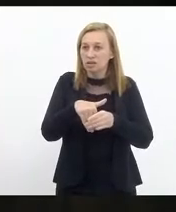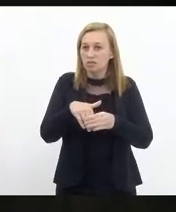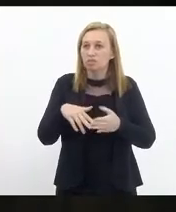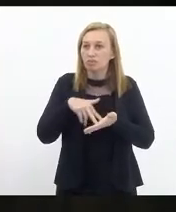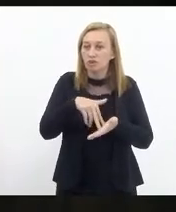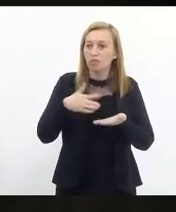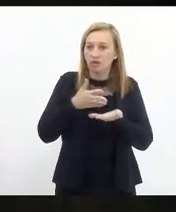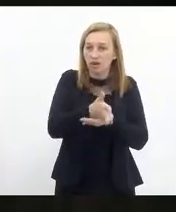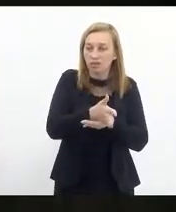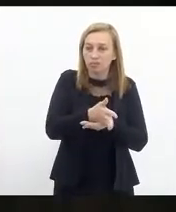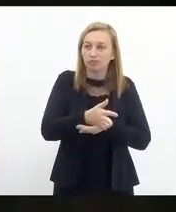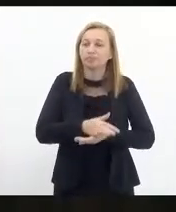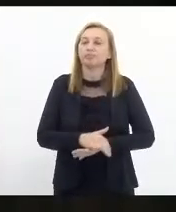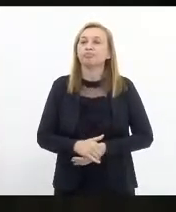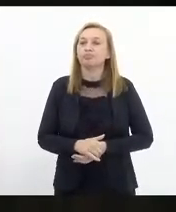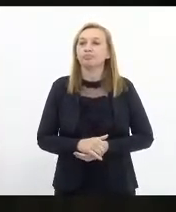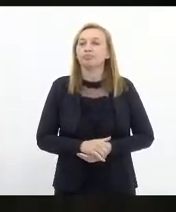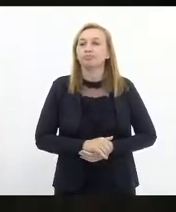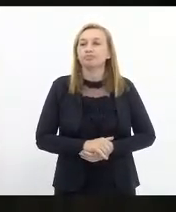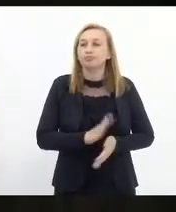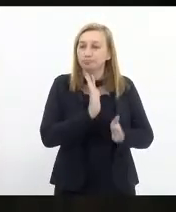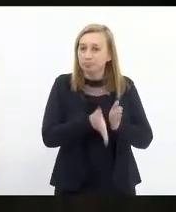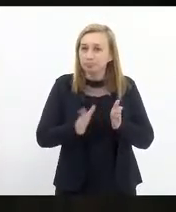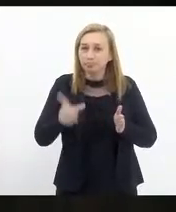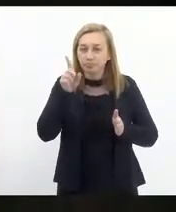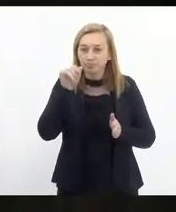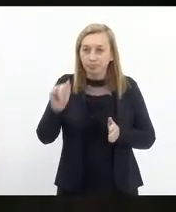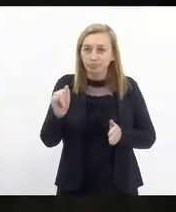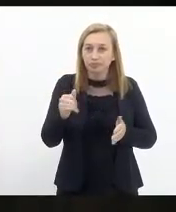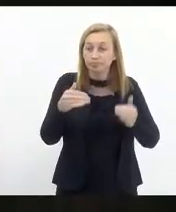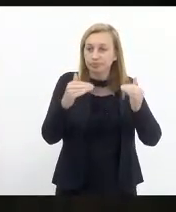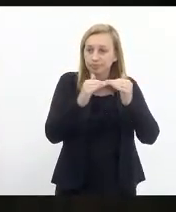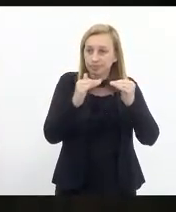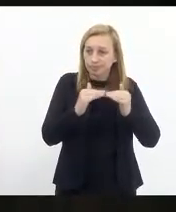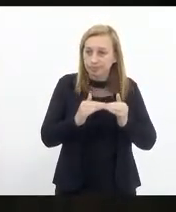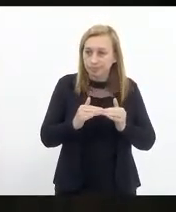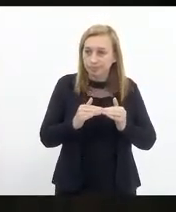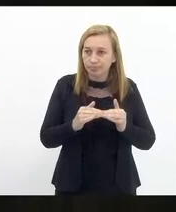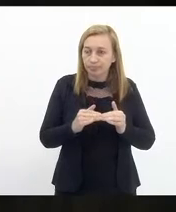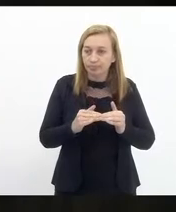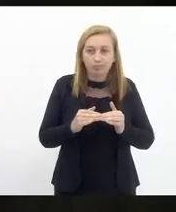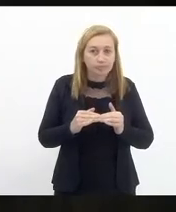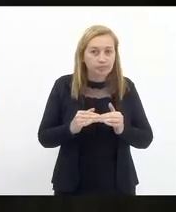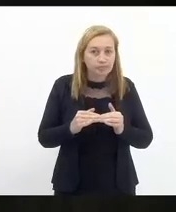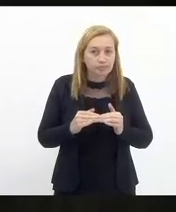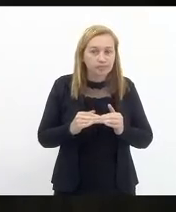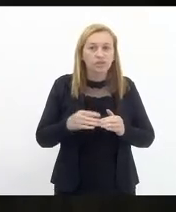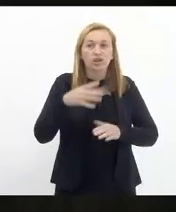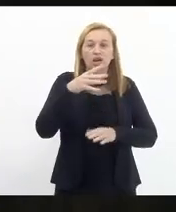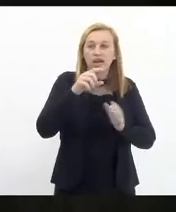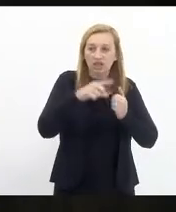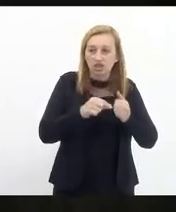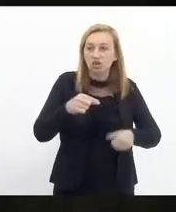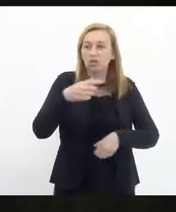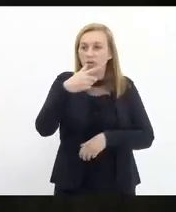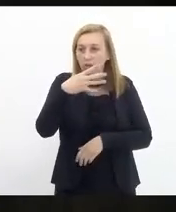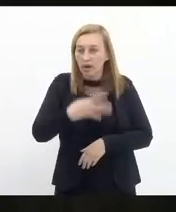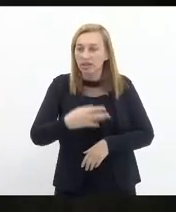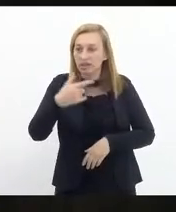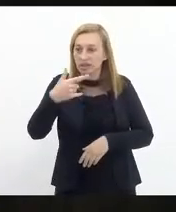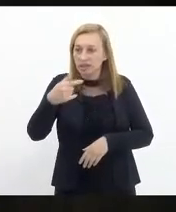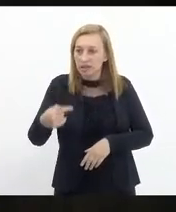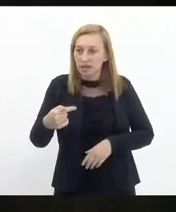eles não estão aprovados. Projeto na ordem do dia, de acordo com o parágrafo que sido do artigo 47 do regimento interno,